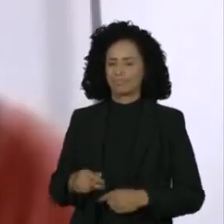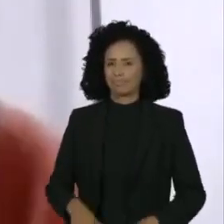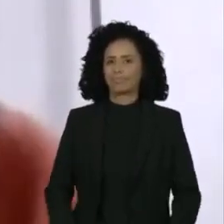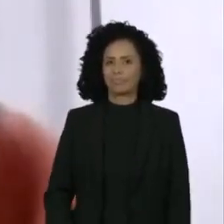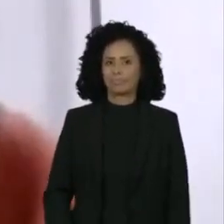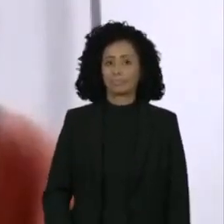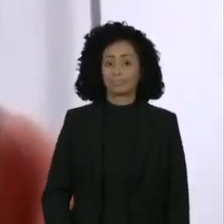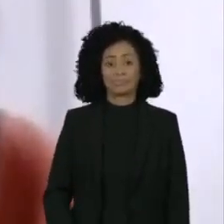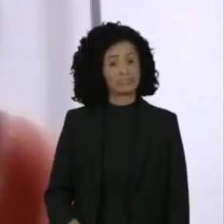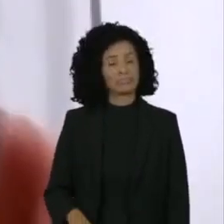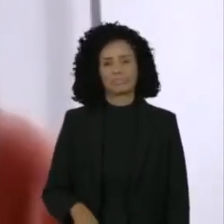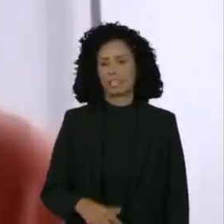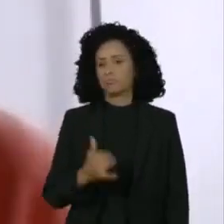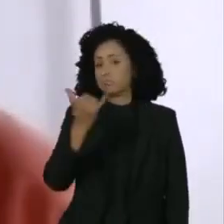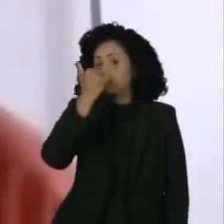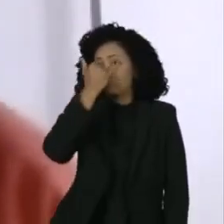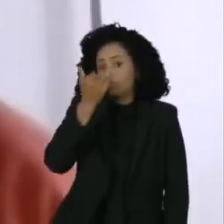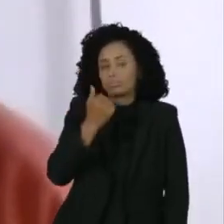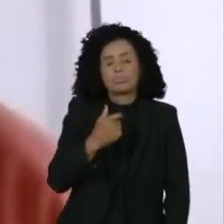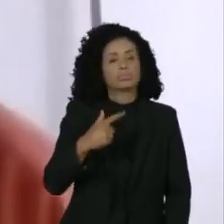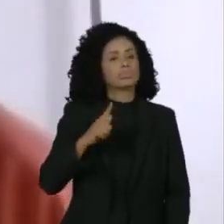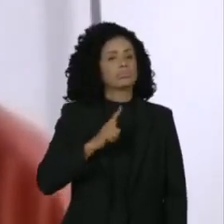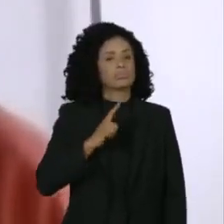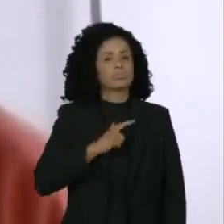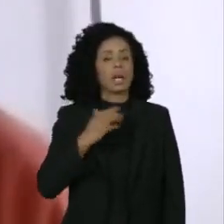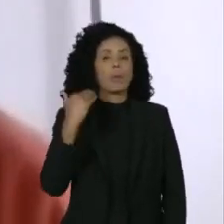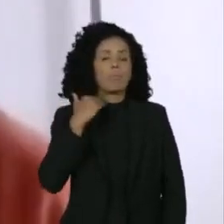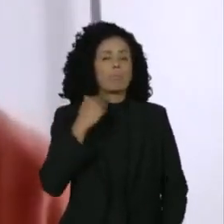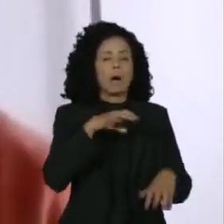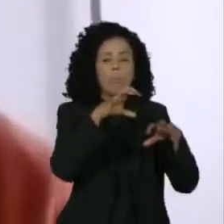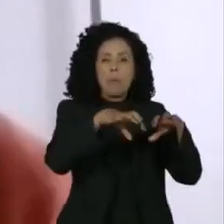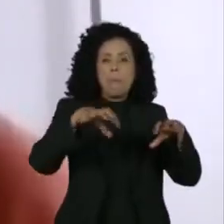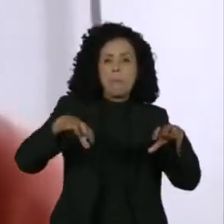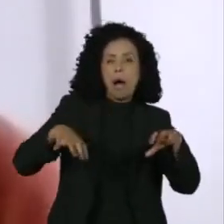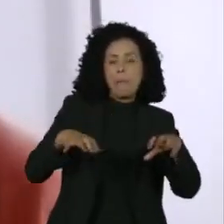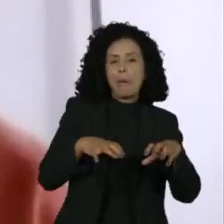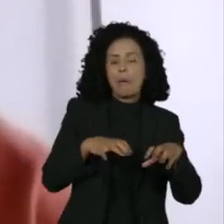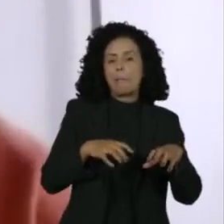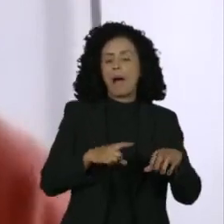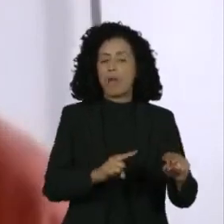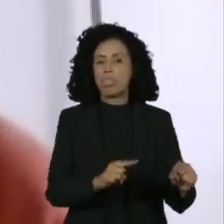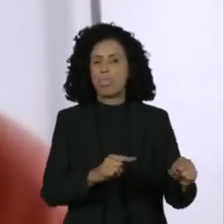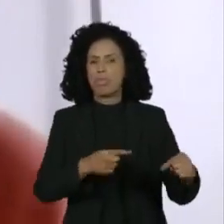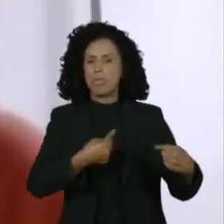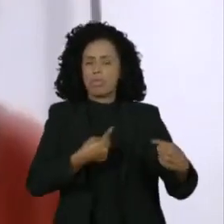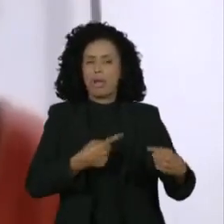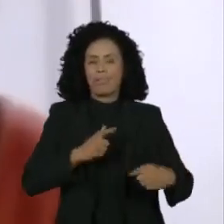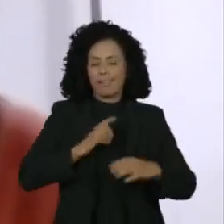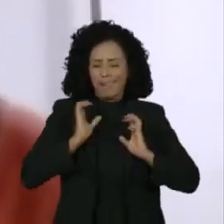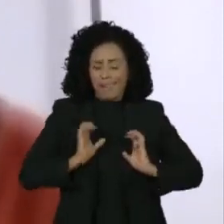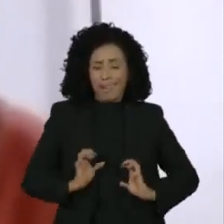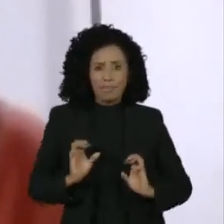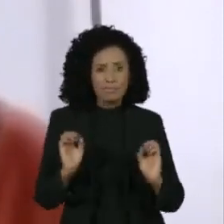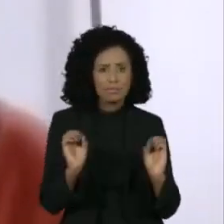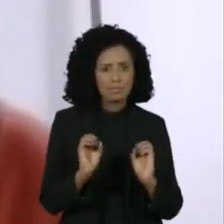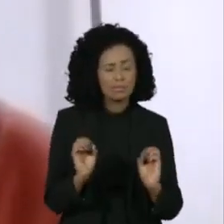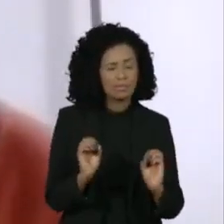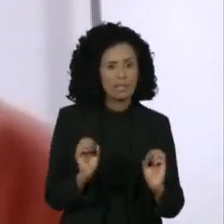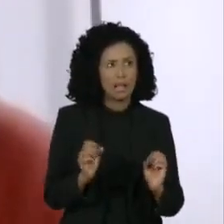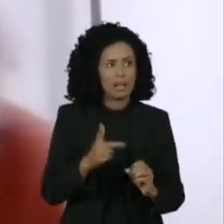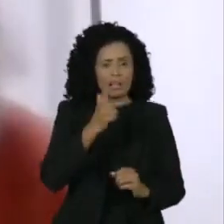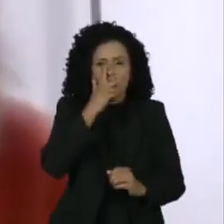financeiras que agem com uma voracidade antiética. É